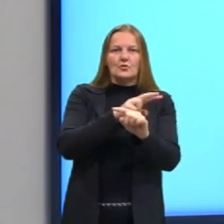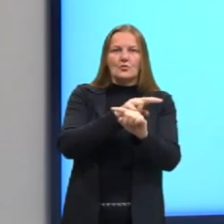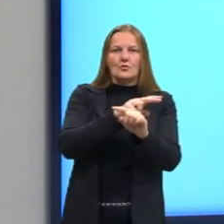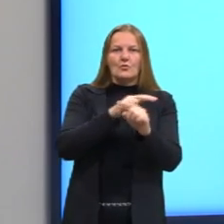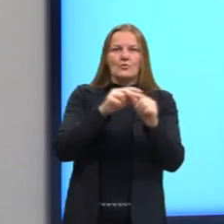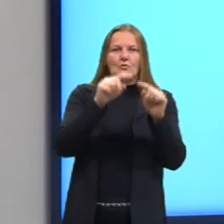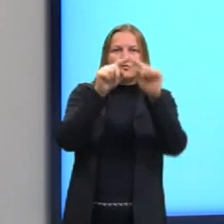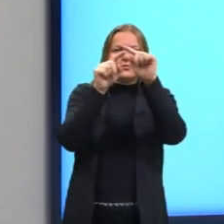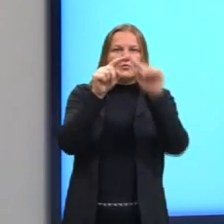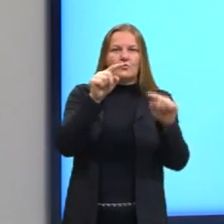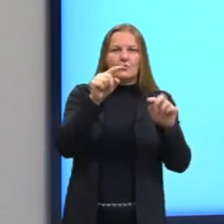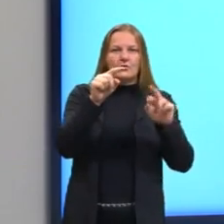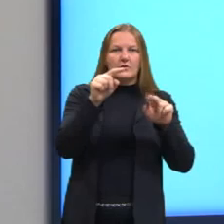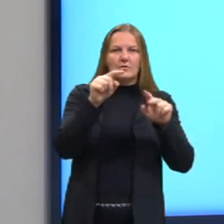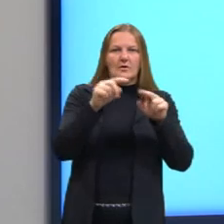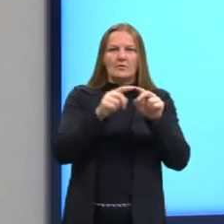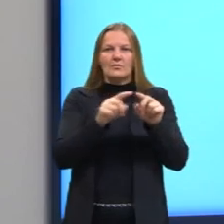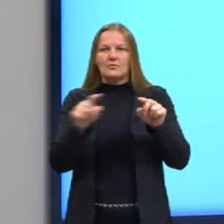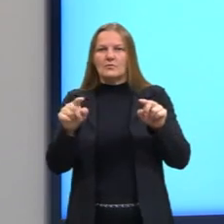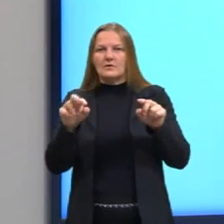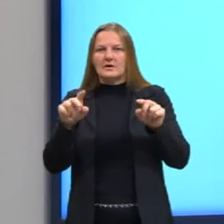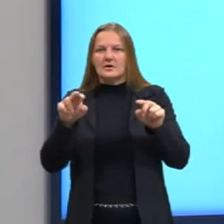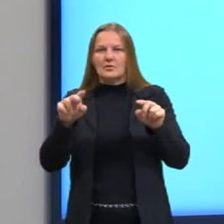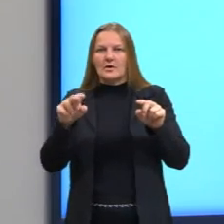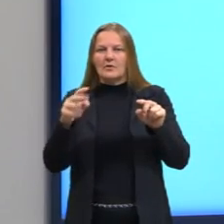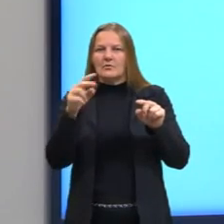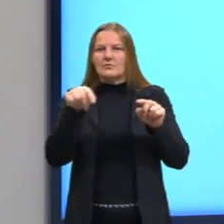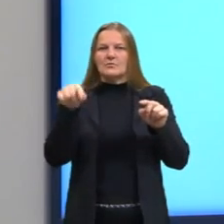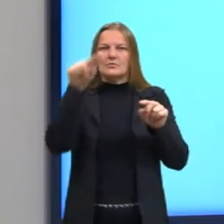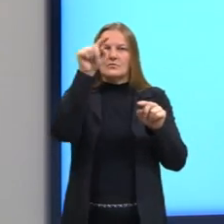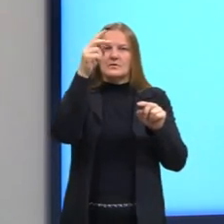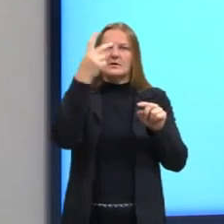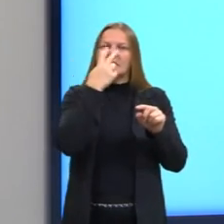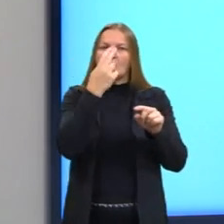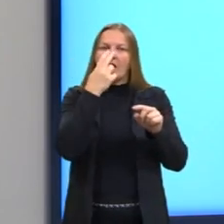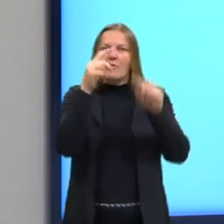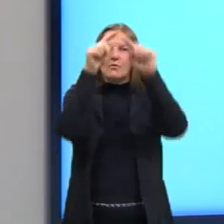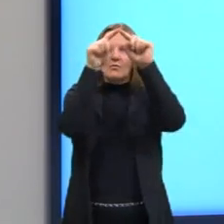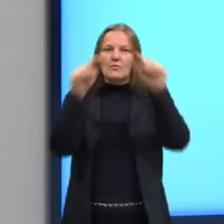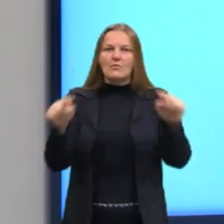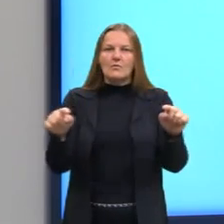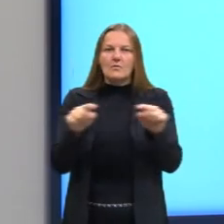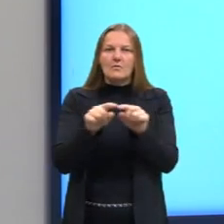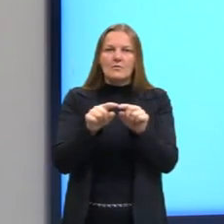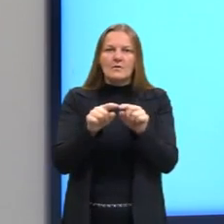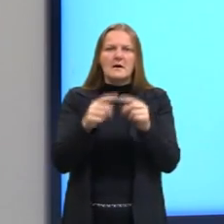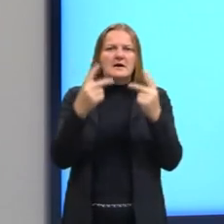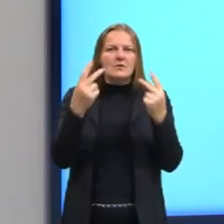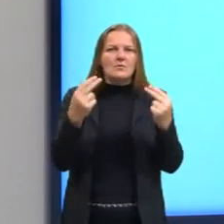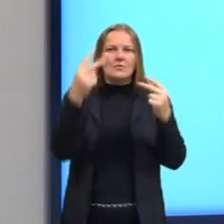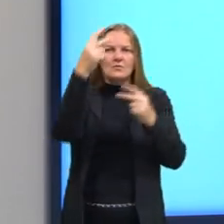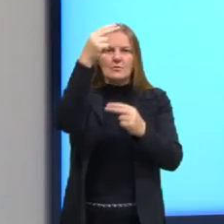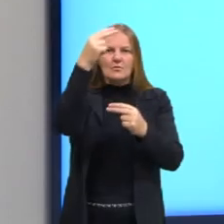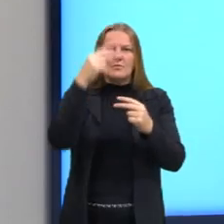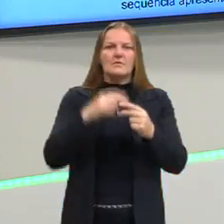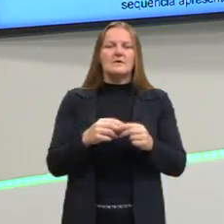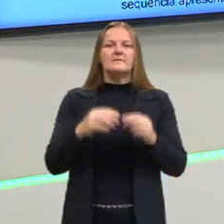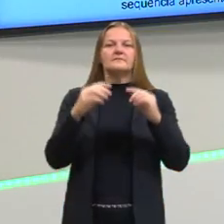aqui apontando para a figura um. Esse aqui é um triângulo equilátero. Esse triângulo é equilátero e, por definição, é